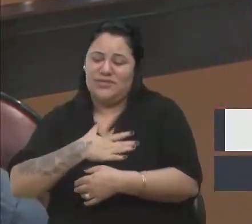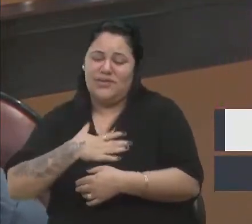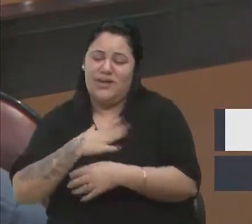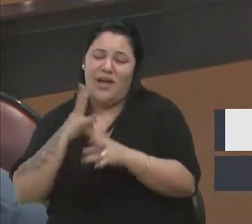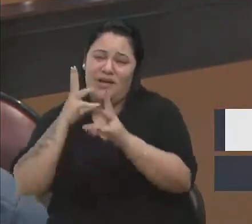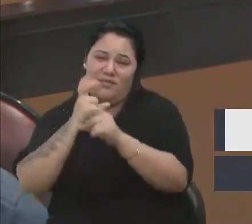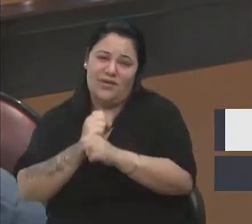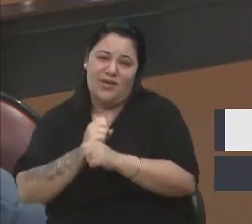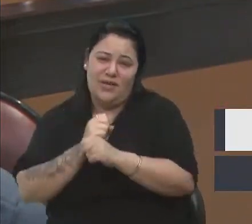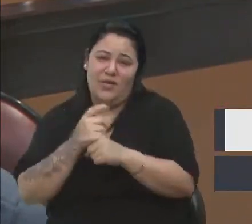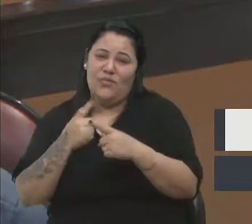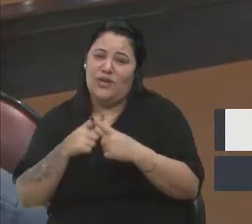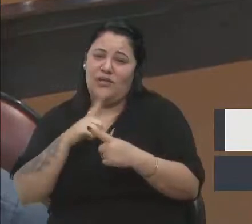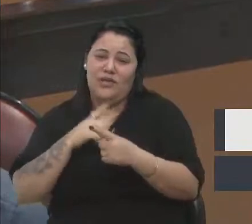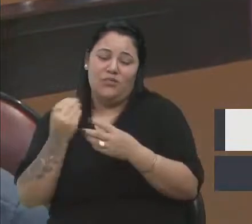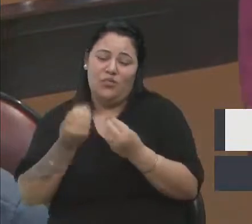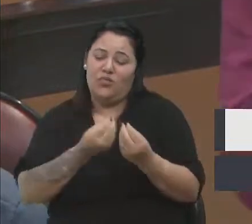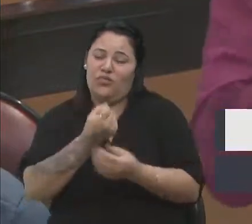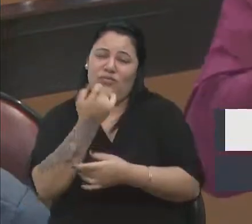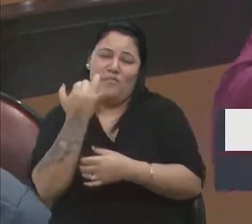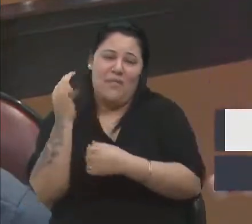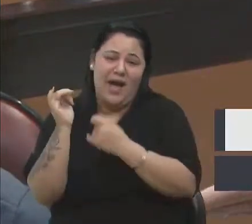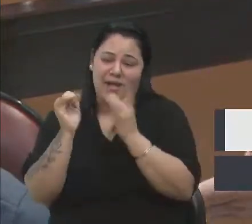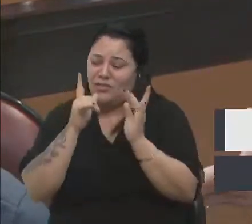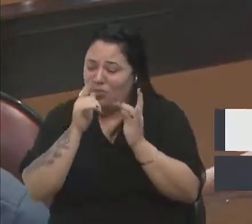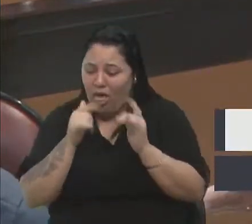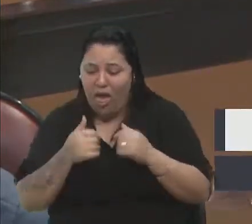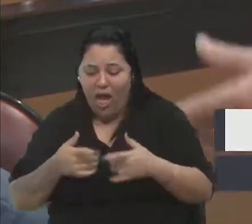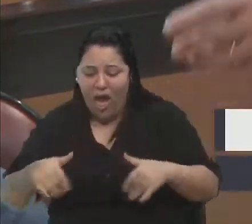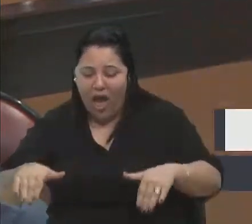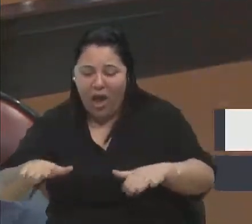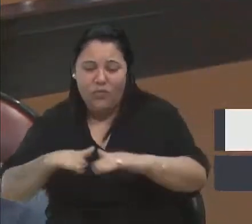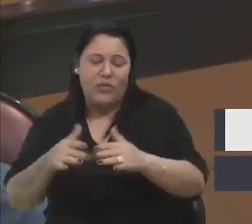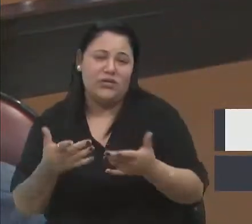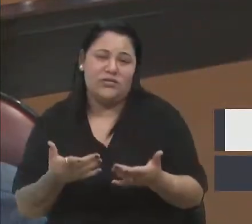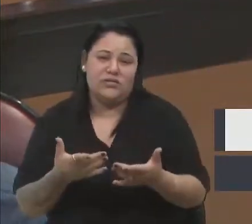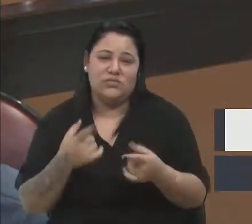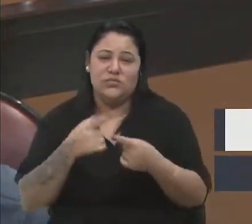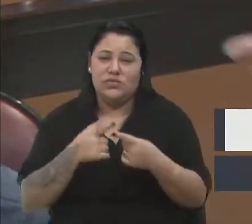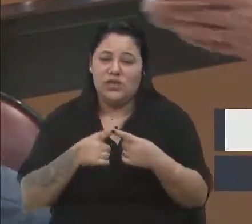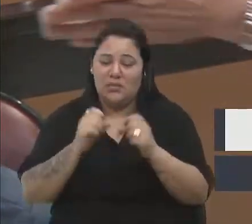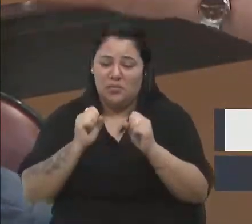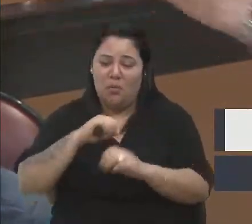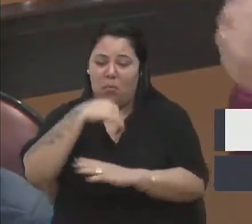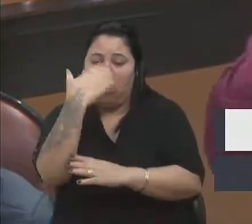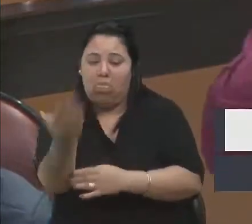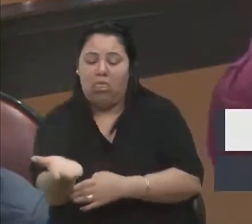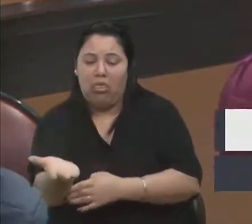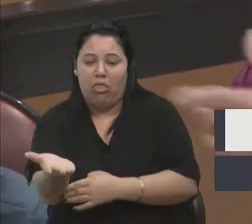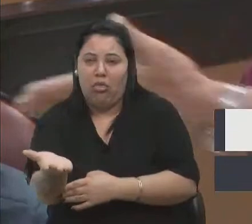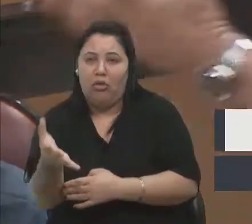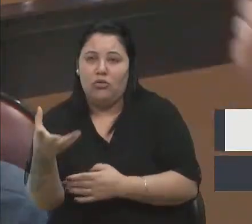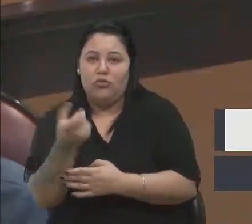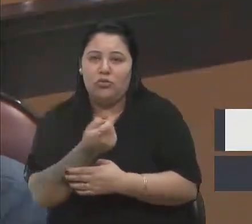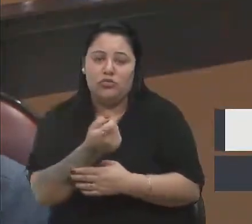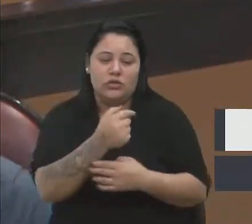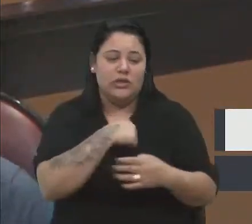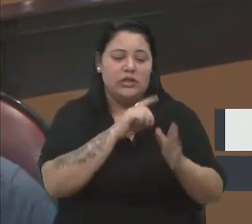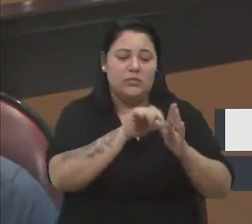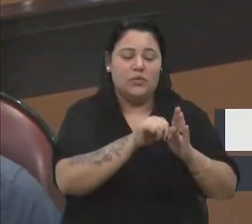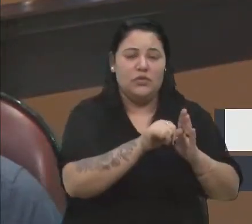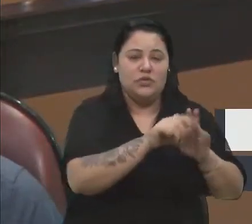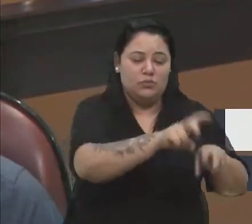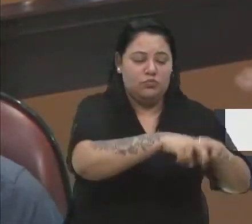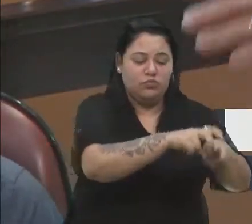banhado, de mato que tinha lá. Por que que lá pode então derrubar tudo e o colono não pode derrubar uma árvore dural da